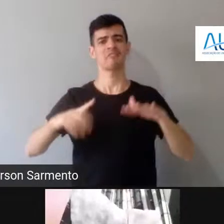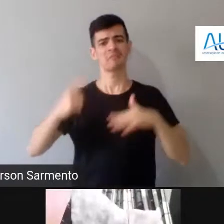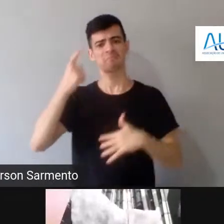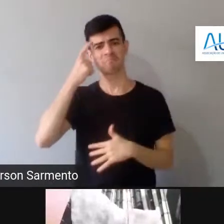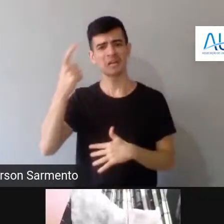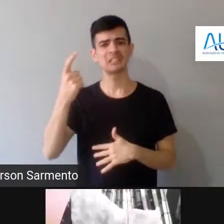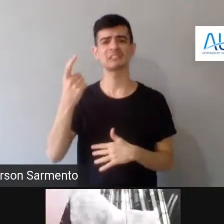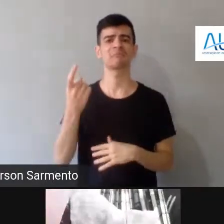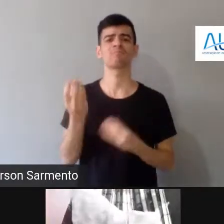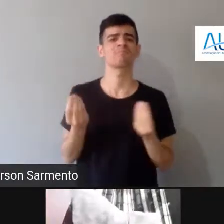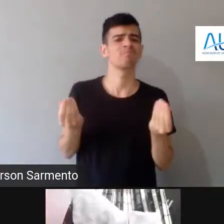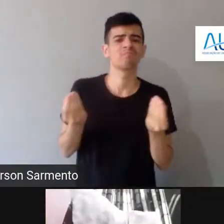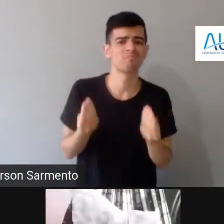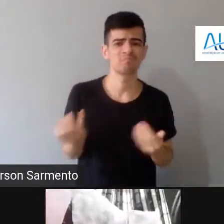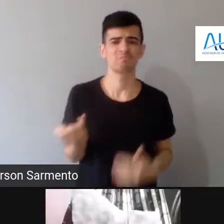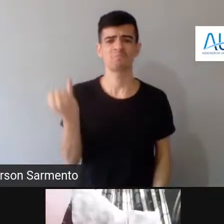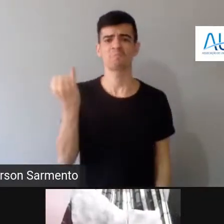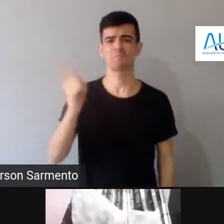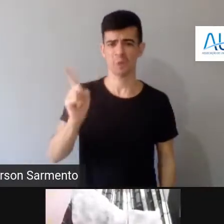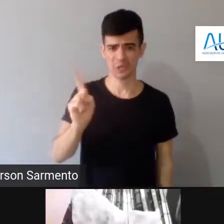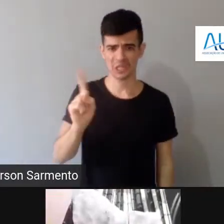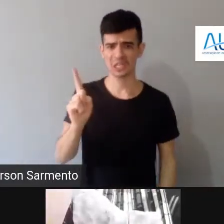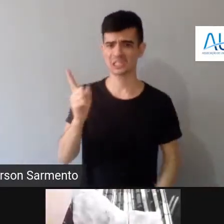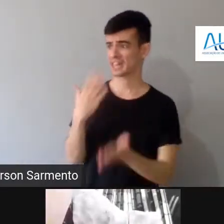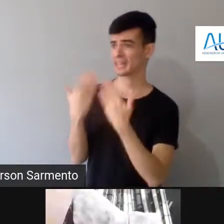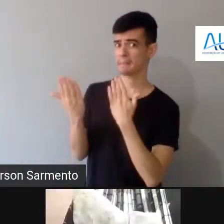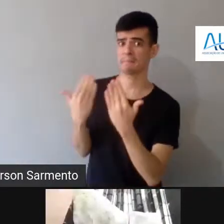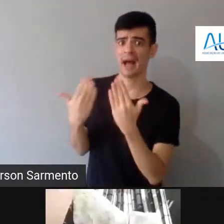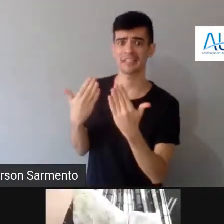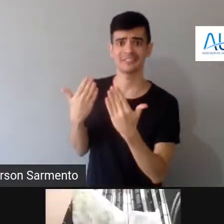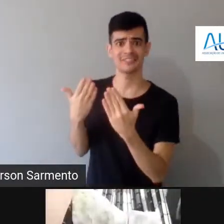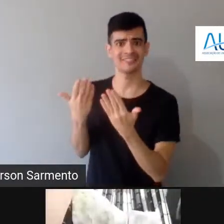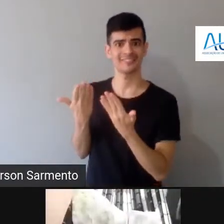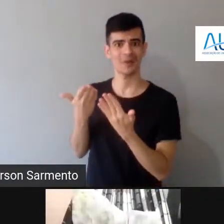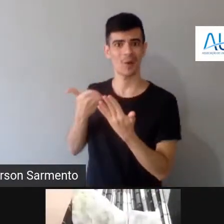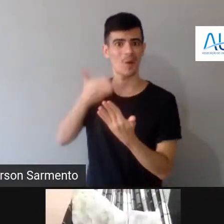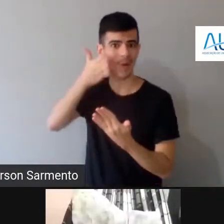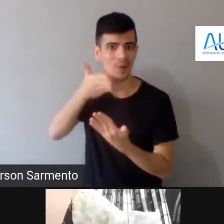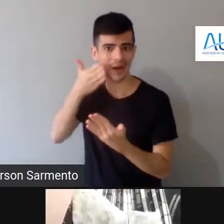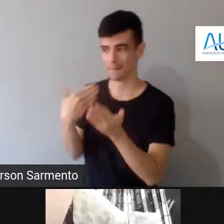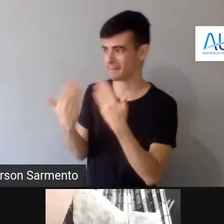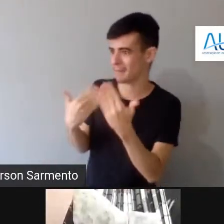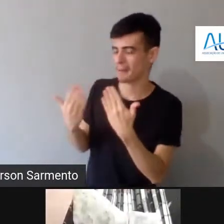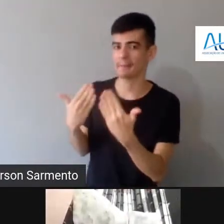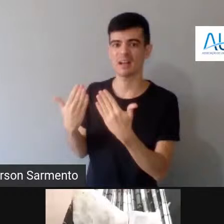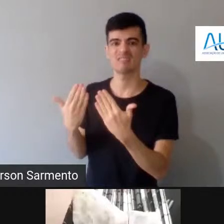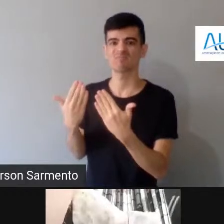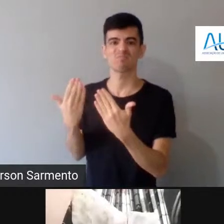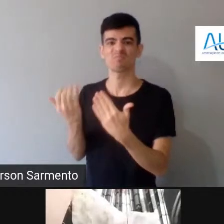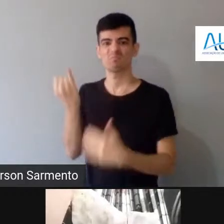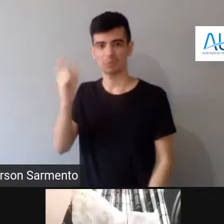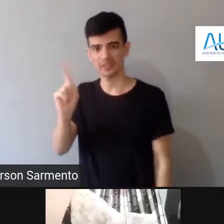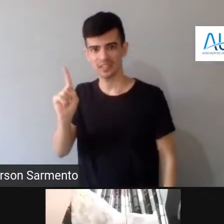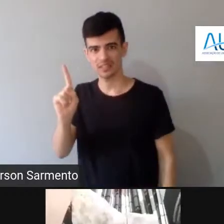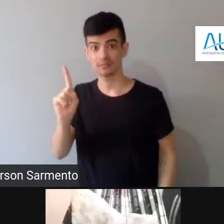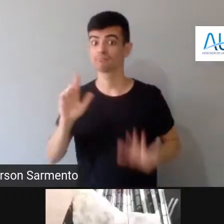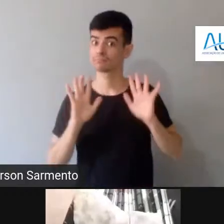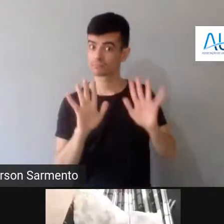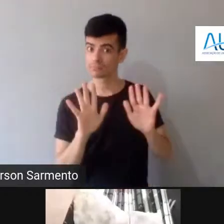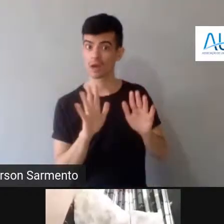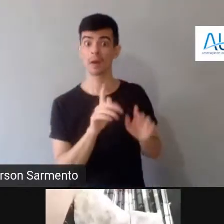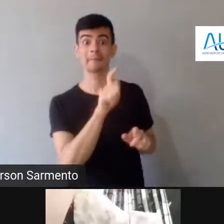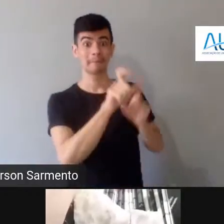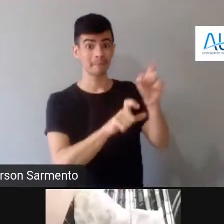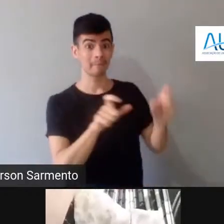debate oral, para os povos indígenas, é extremamente, é o pilar, né, que é de